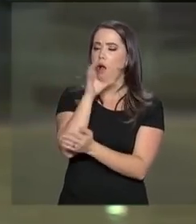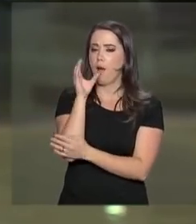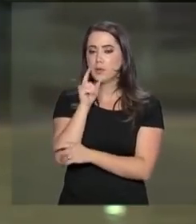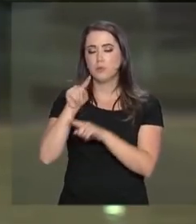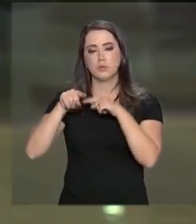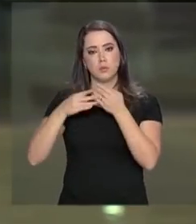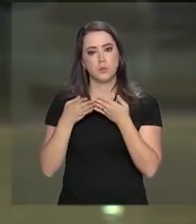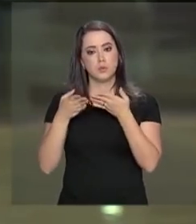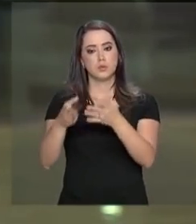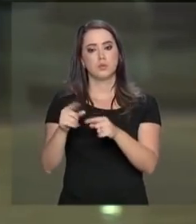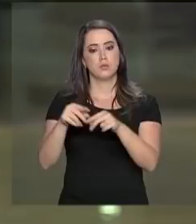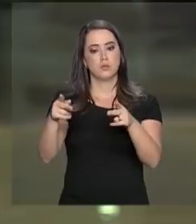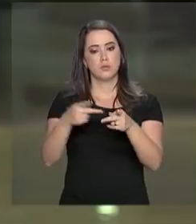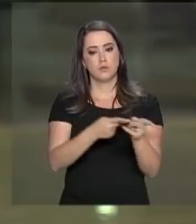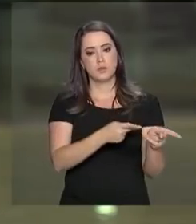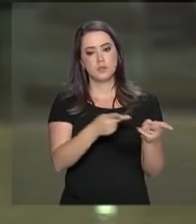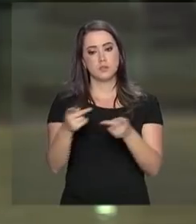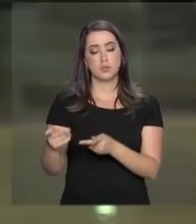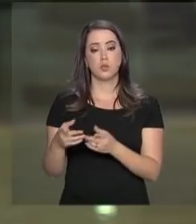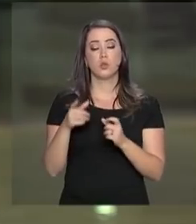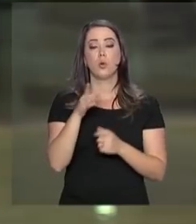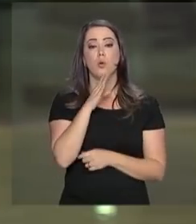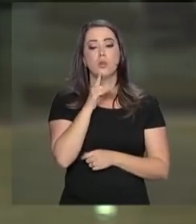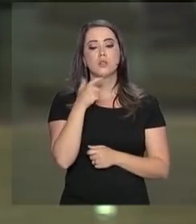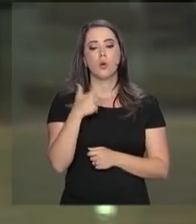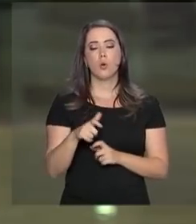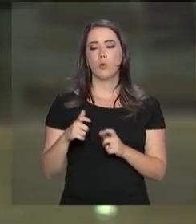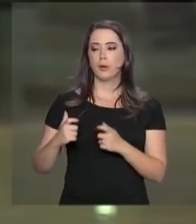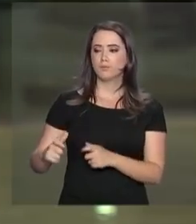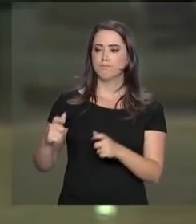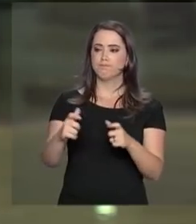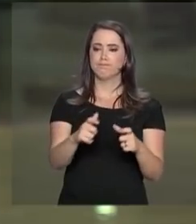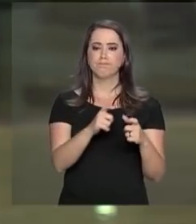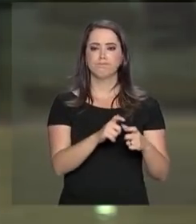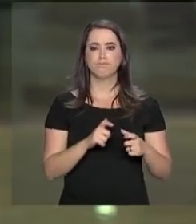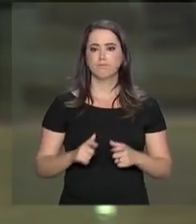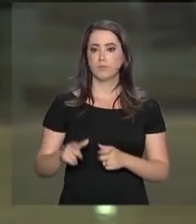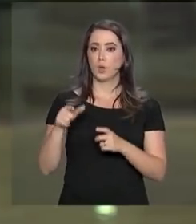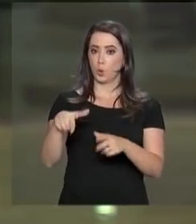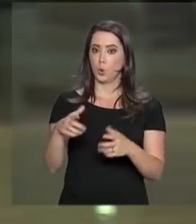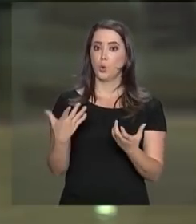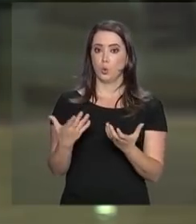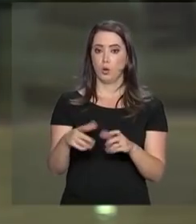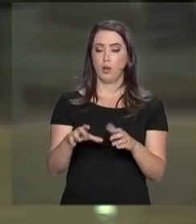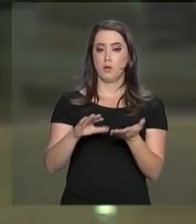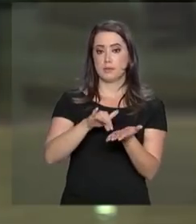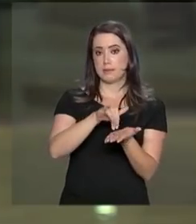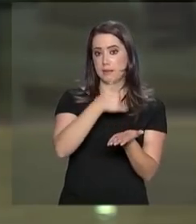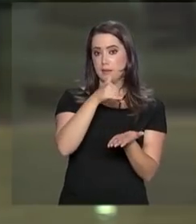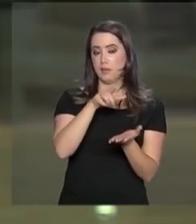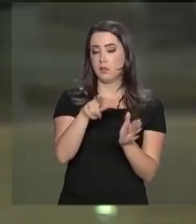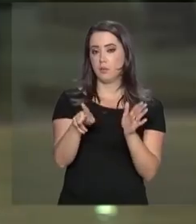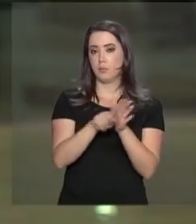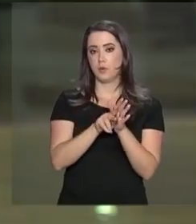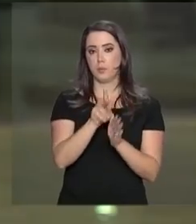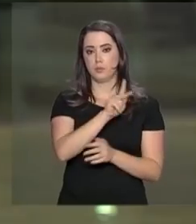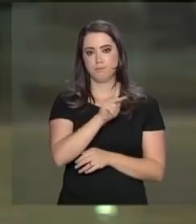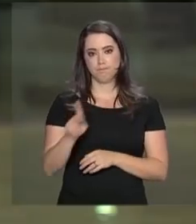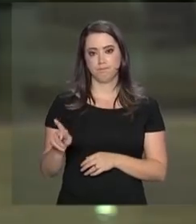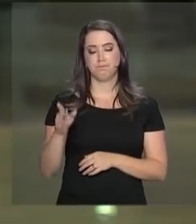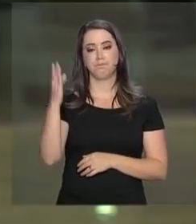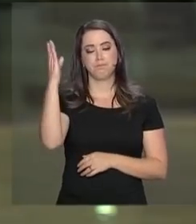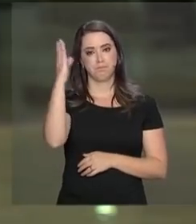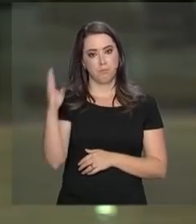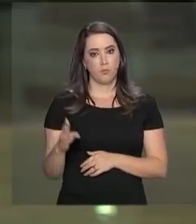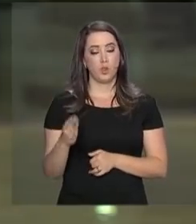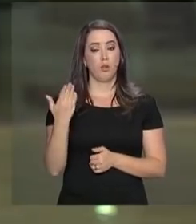e depois seguiu para uma visitação. Ele foi conhecer as instalações dessa Secretaria de Segurança Presidencial. Segundo